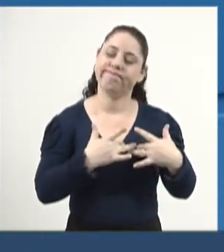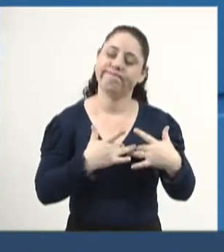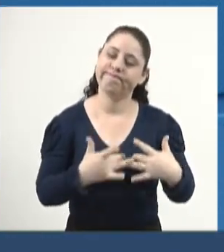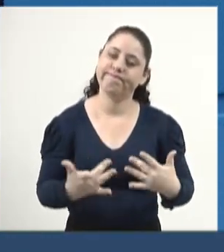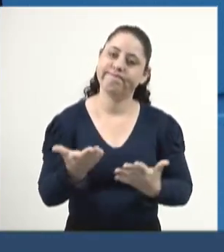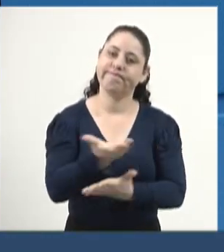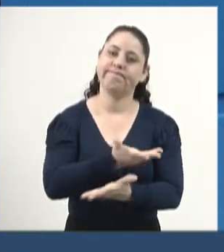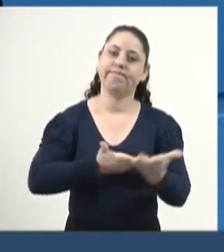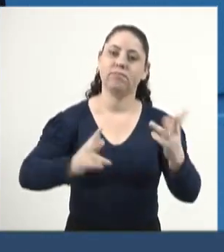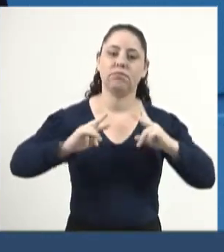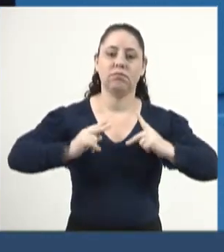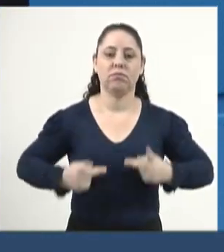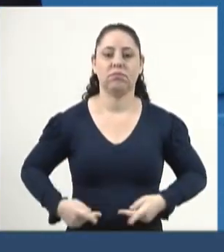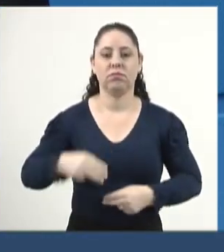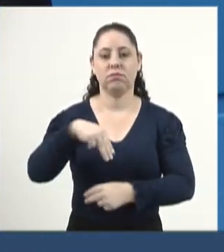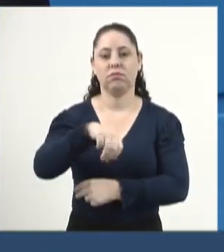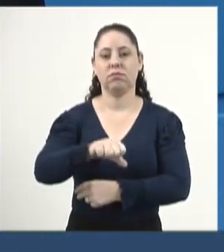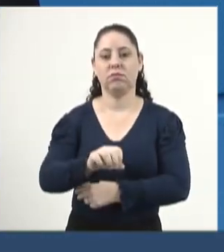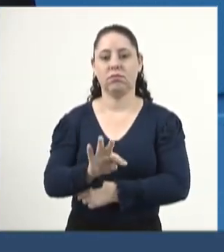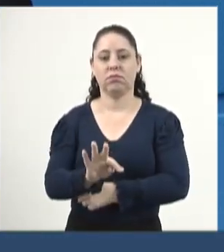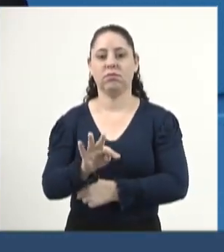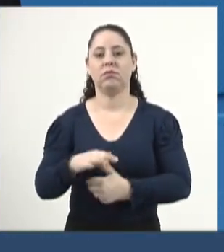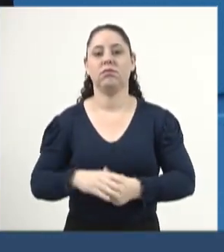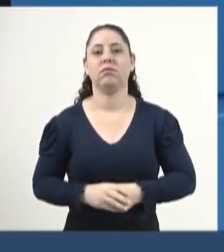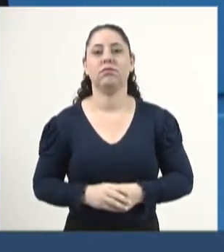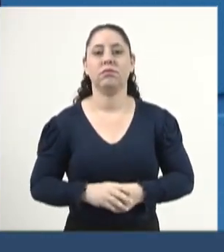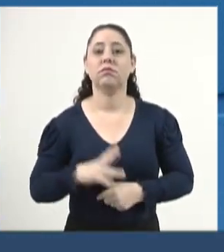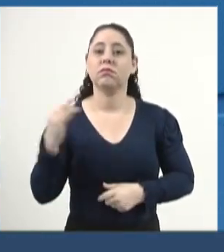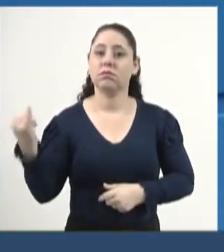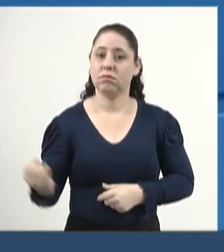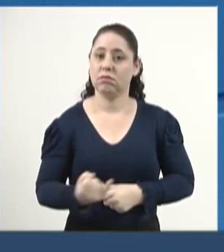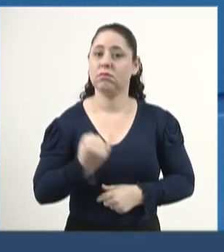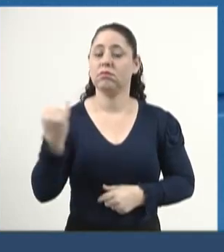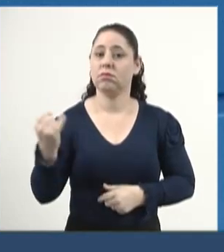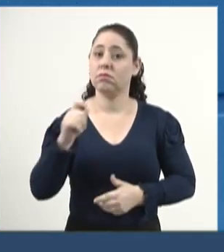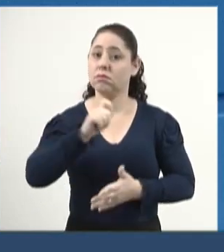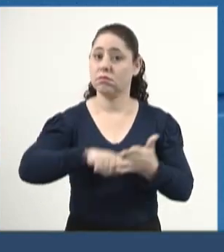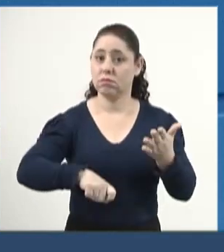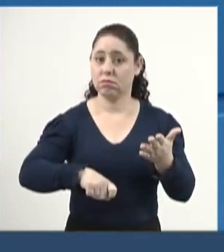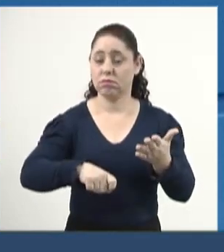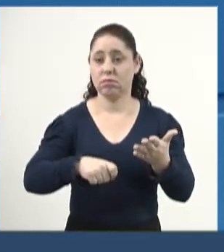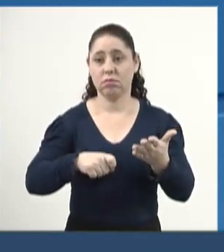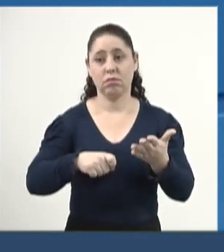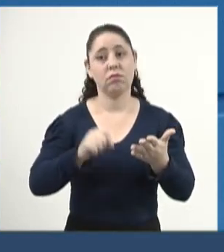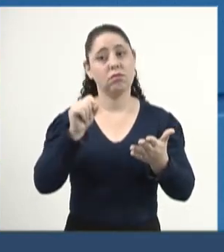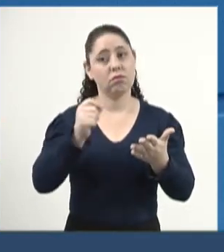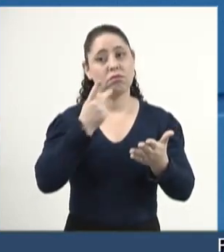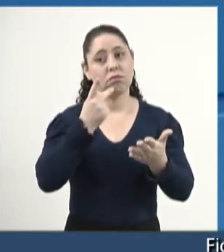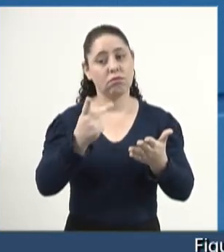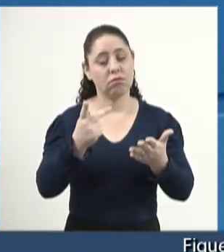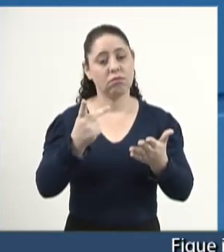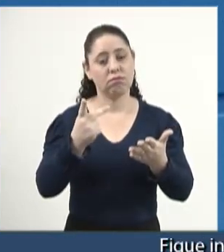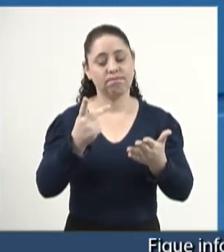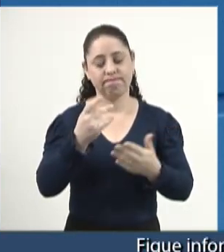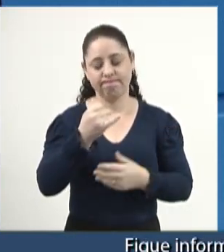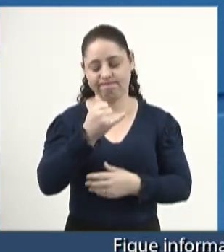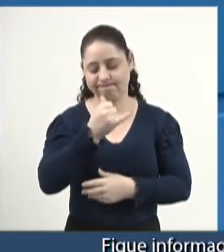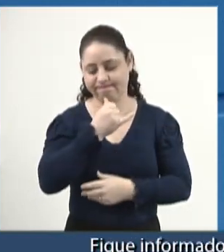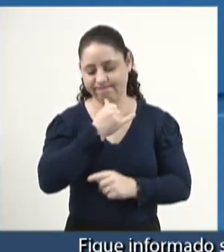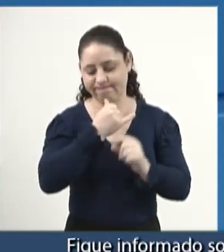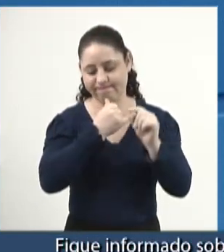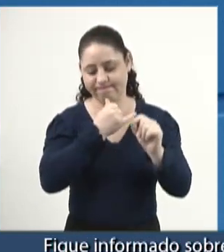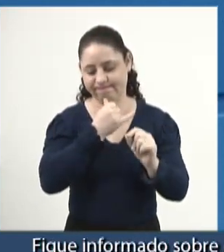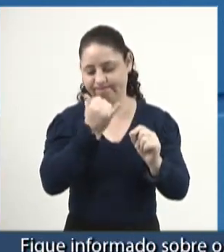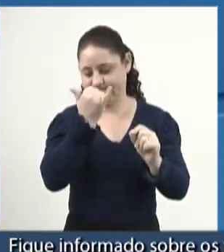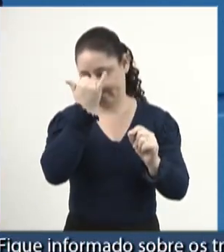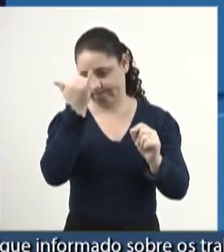solidário e humanista do MST. É importante registrar, senhor presidente, com tristeza que,